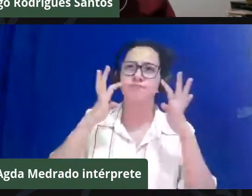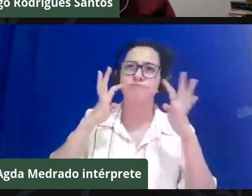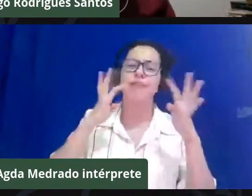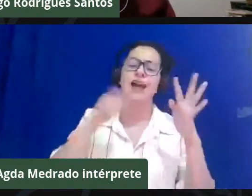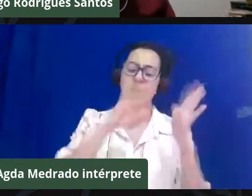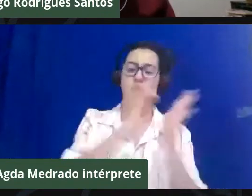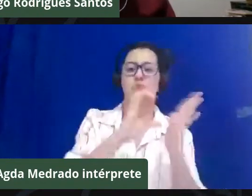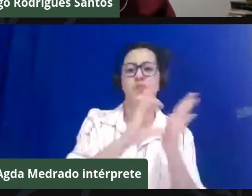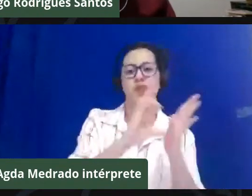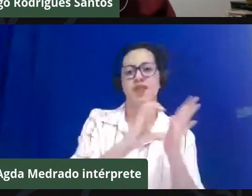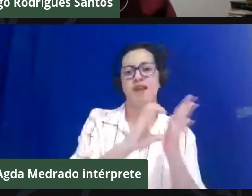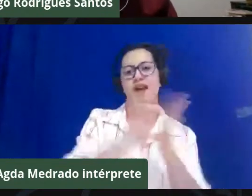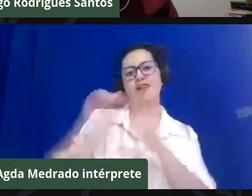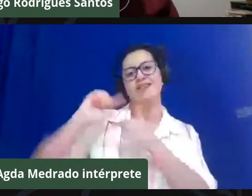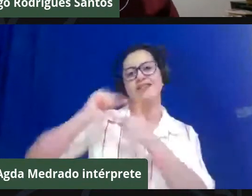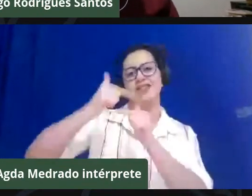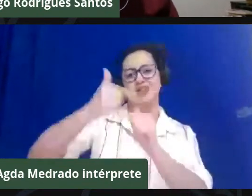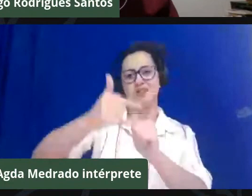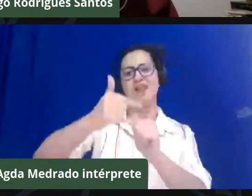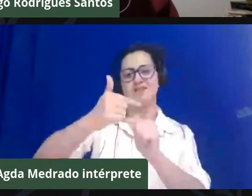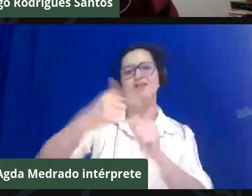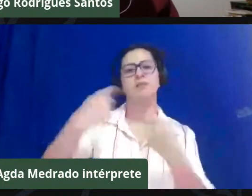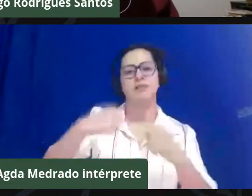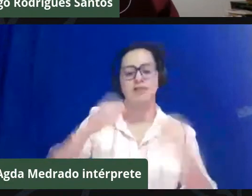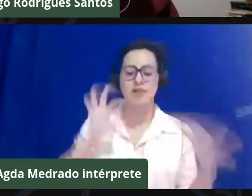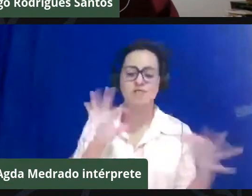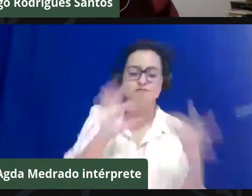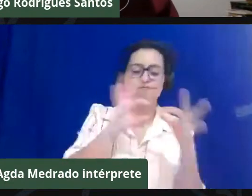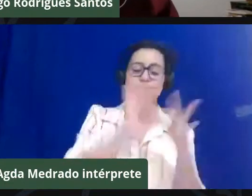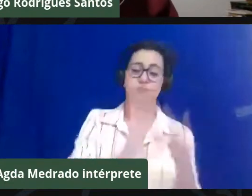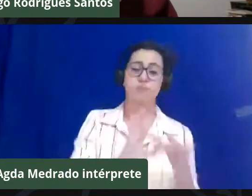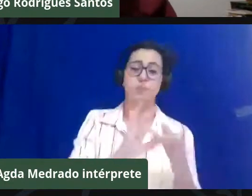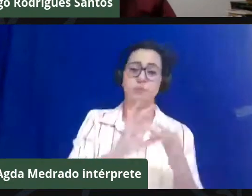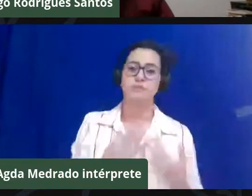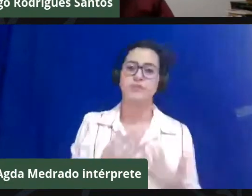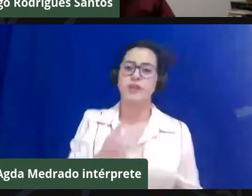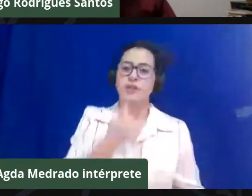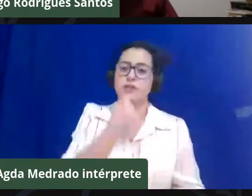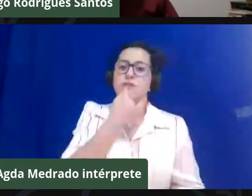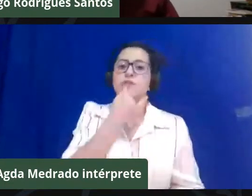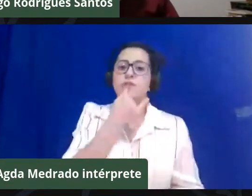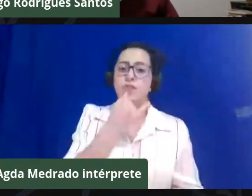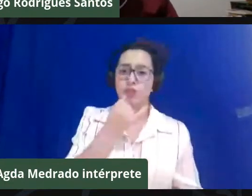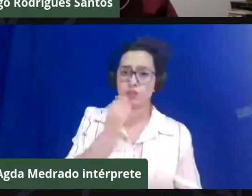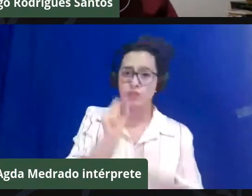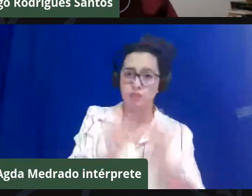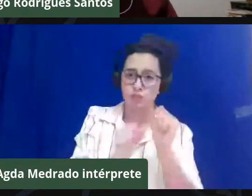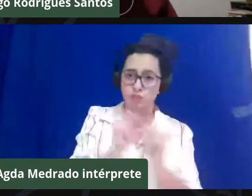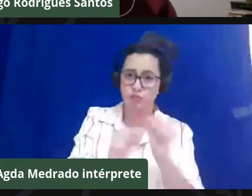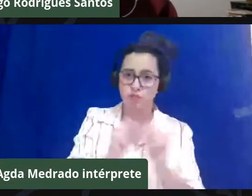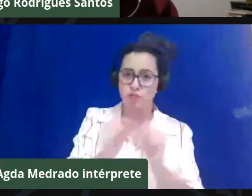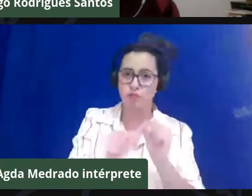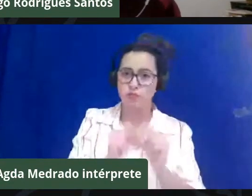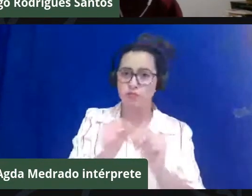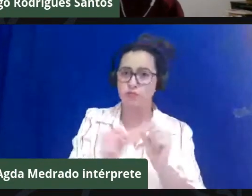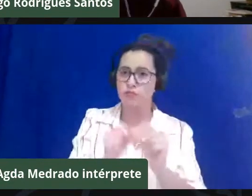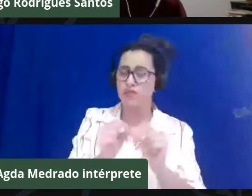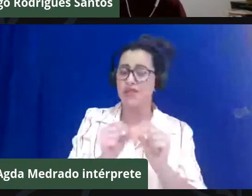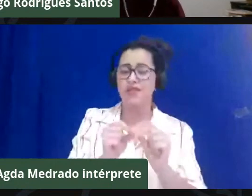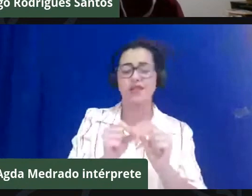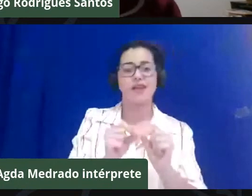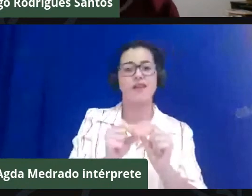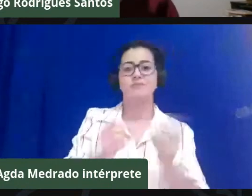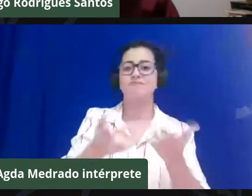Entretanto, infelizmente, isso não é, não tem sido a efetividade. Eu vou dar exemplo,